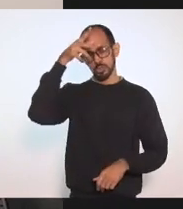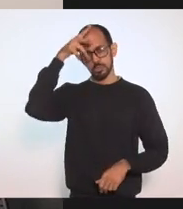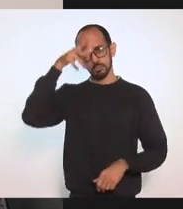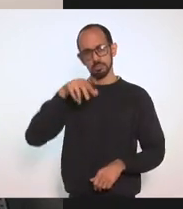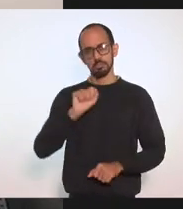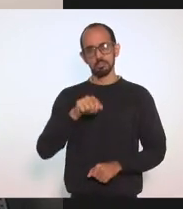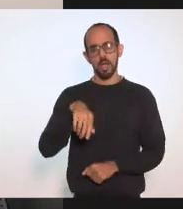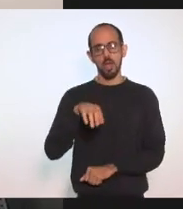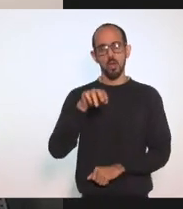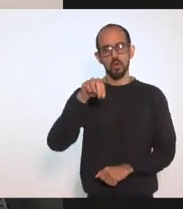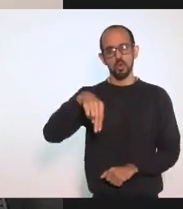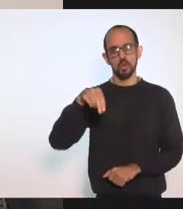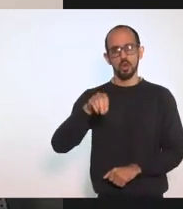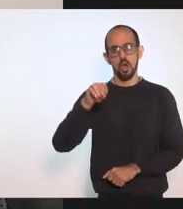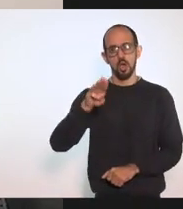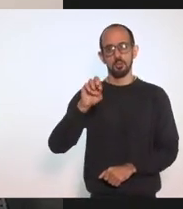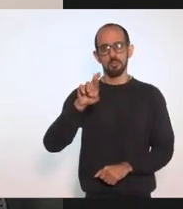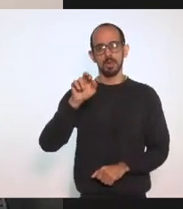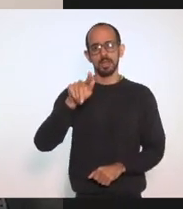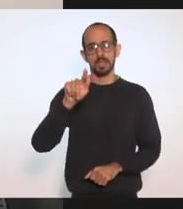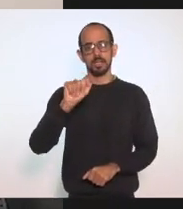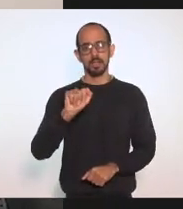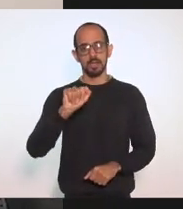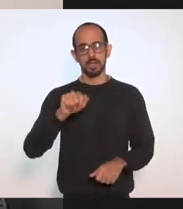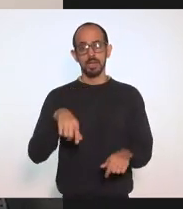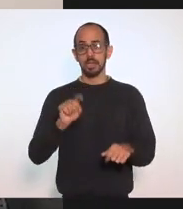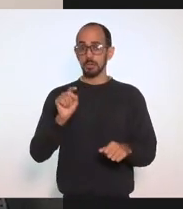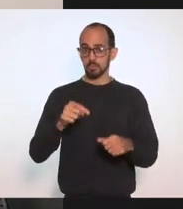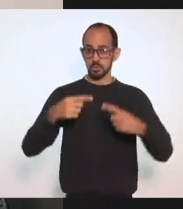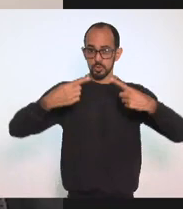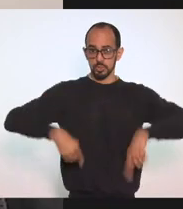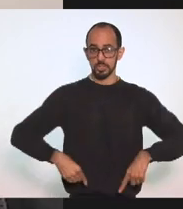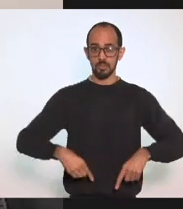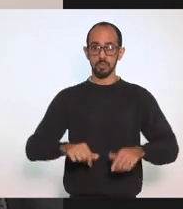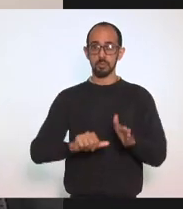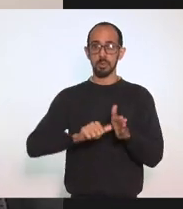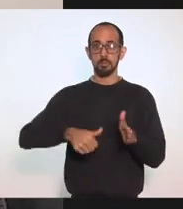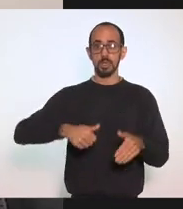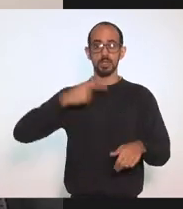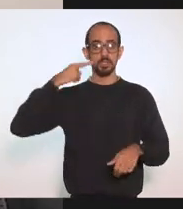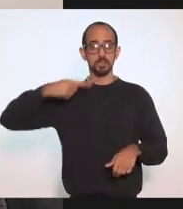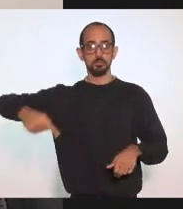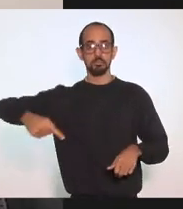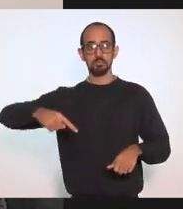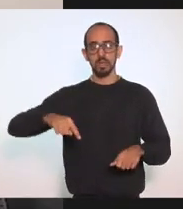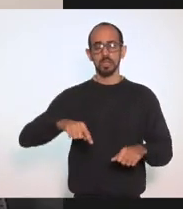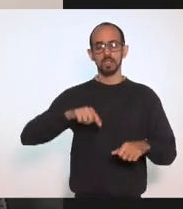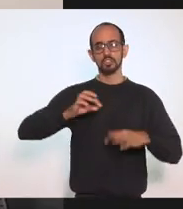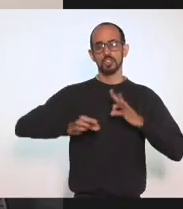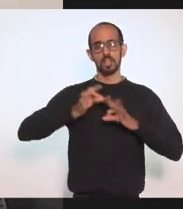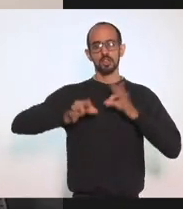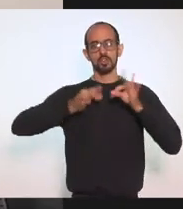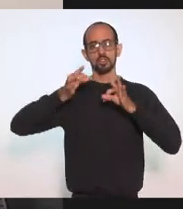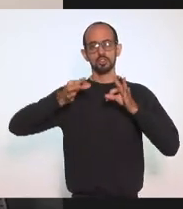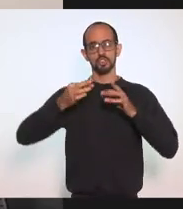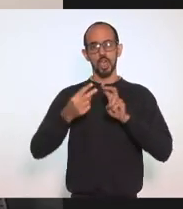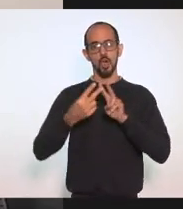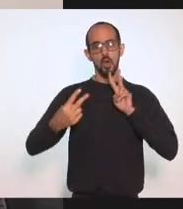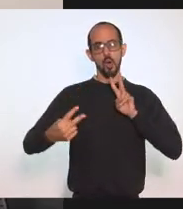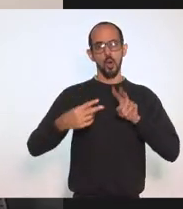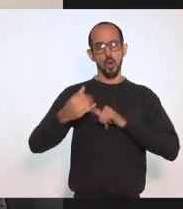Nóbrega Pelo projeto Desafios Primeira semana De ciência E tecnologia Online 2020